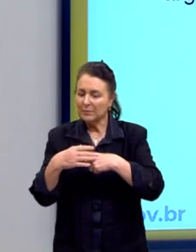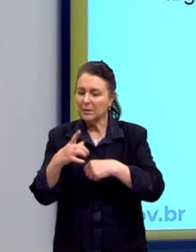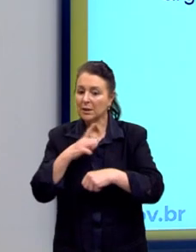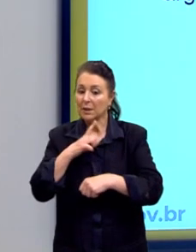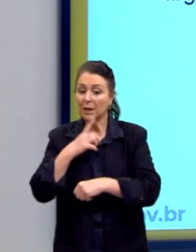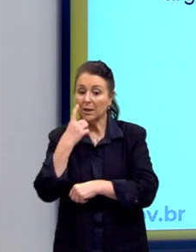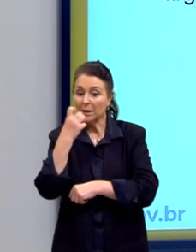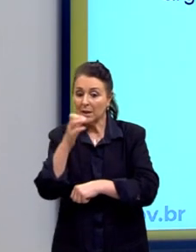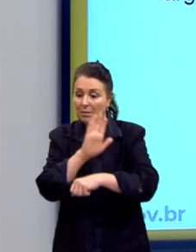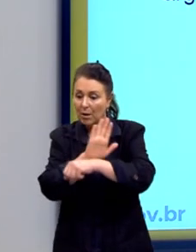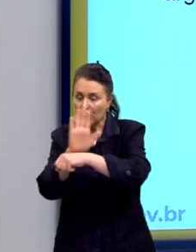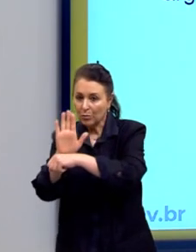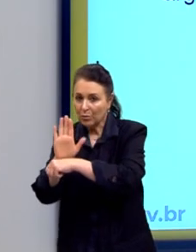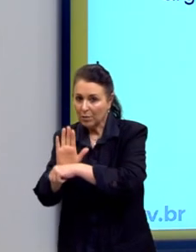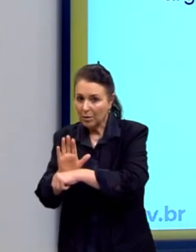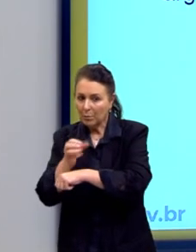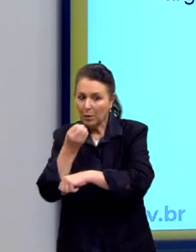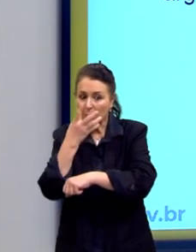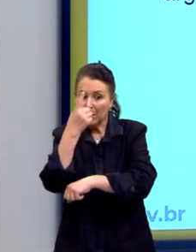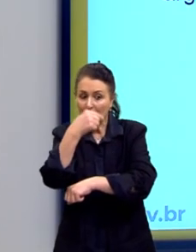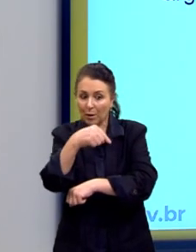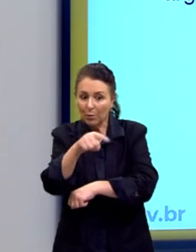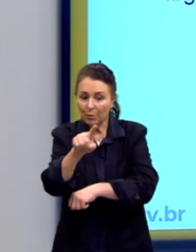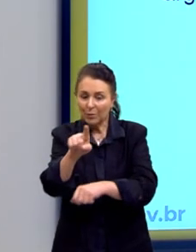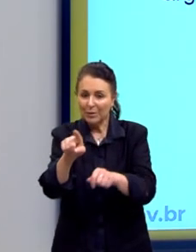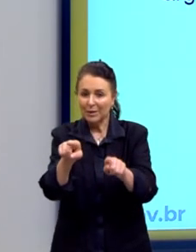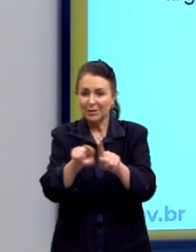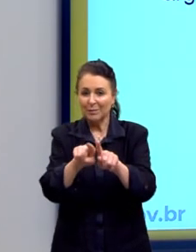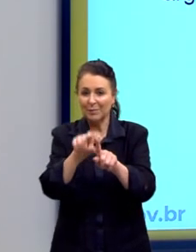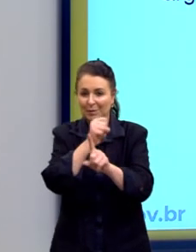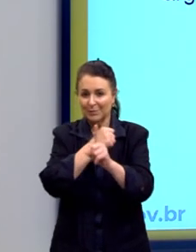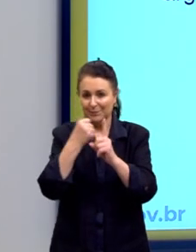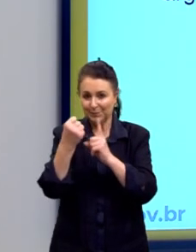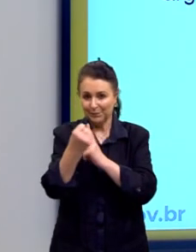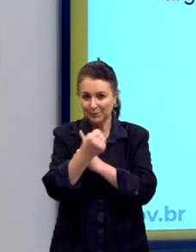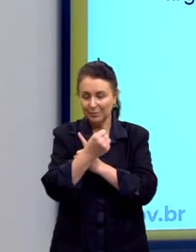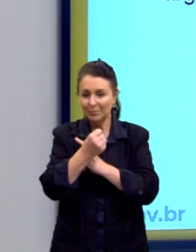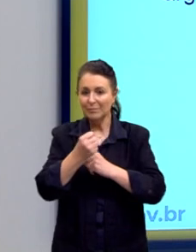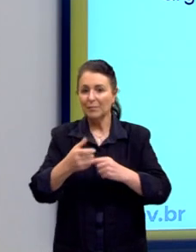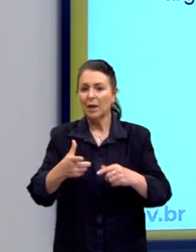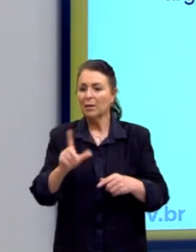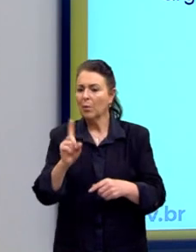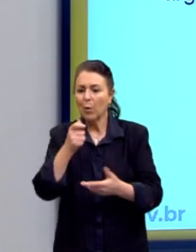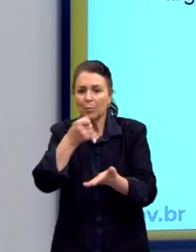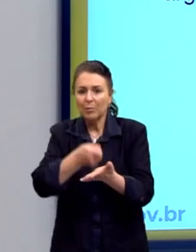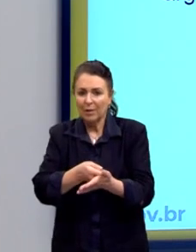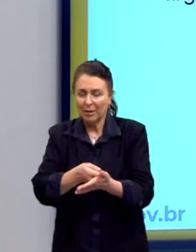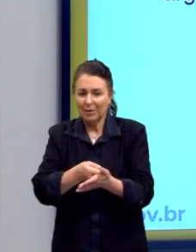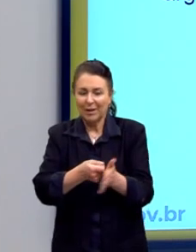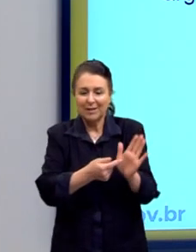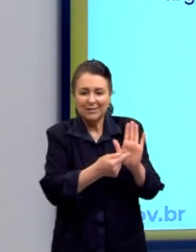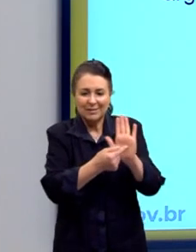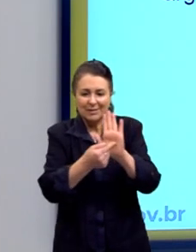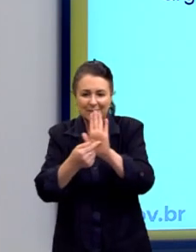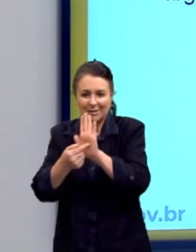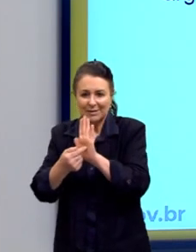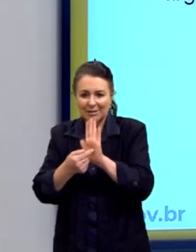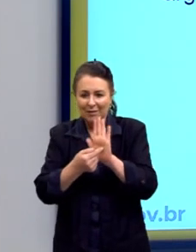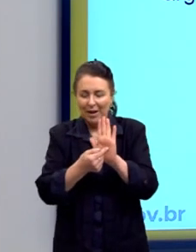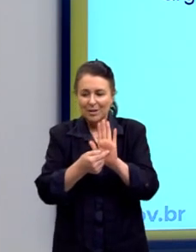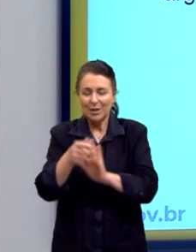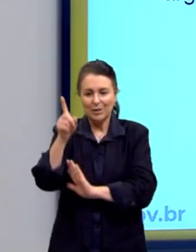em contribuir para o bem do outro e da sociedade. É uma atitude desobrigada que se manifesta nas situações